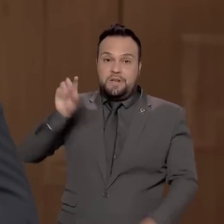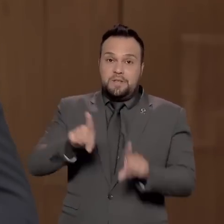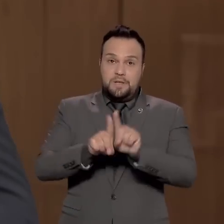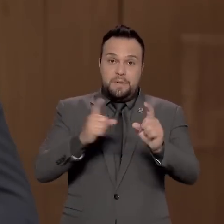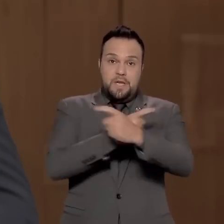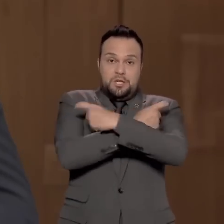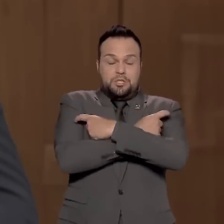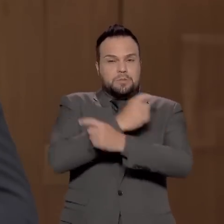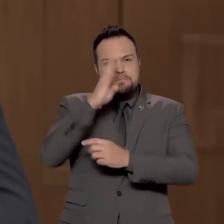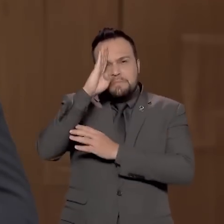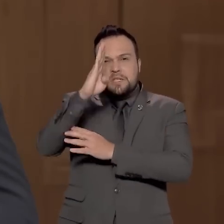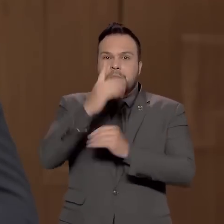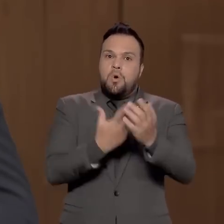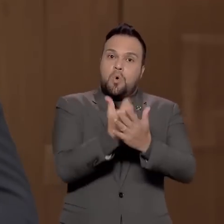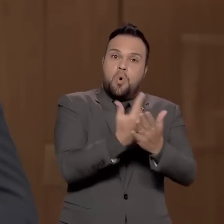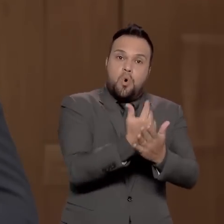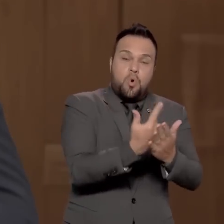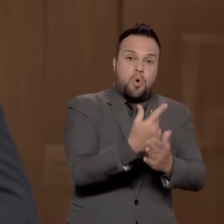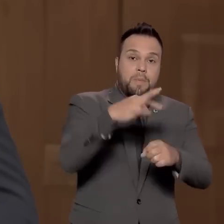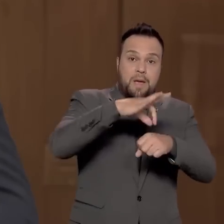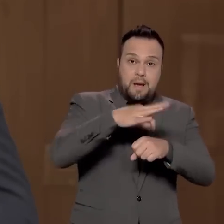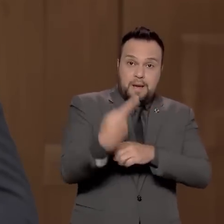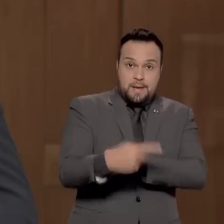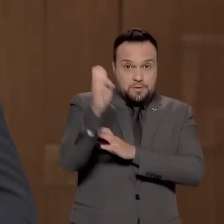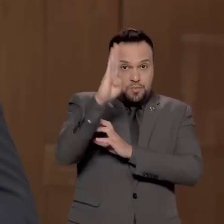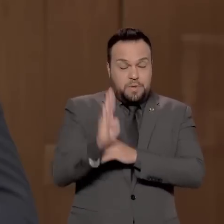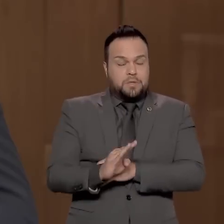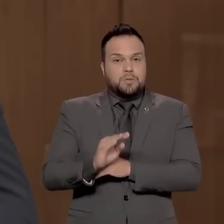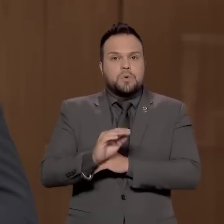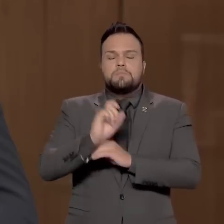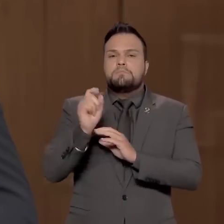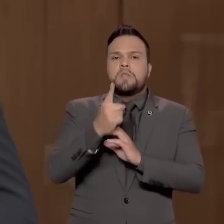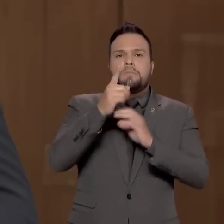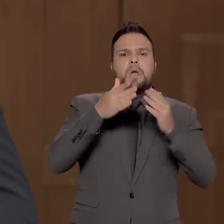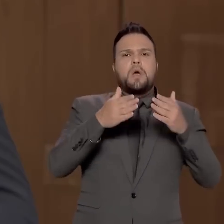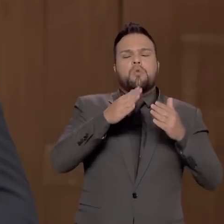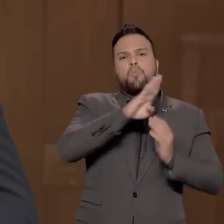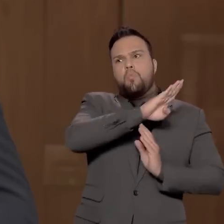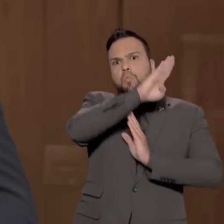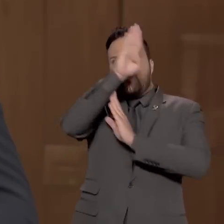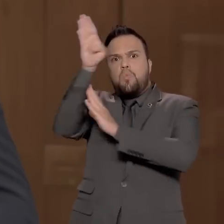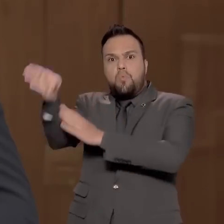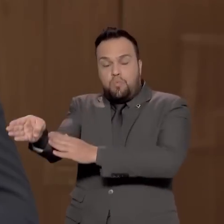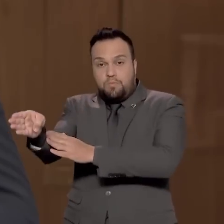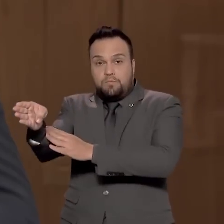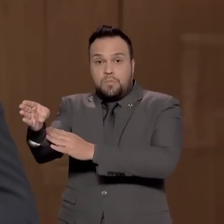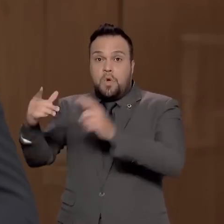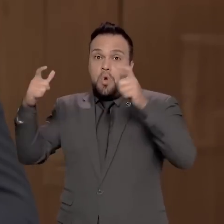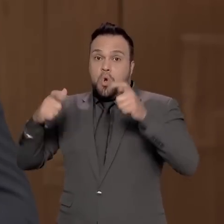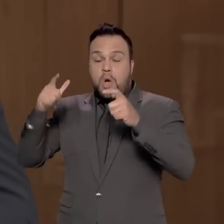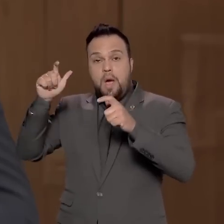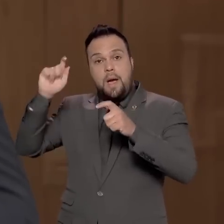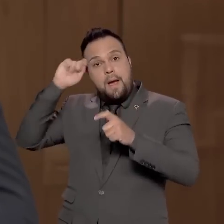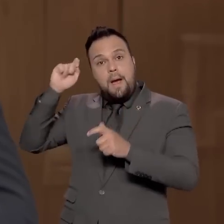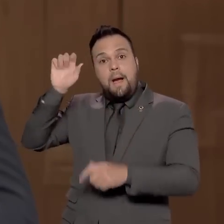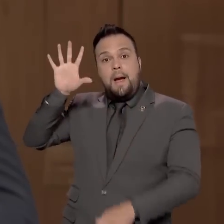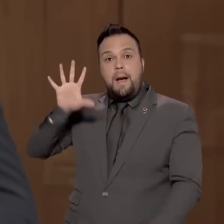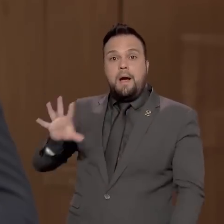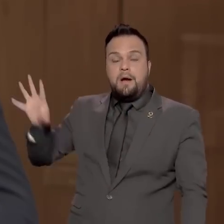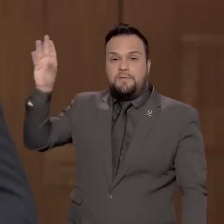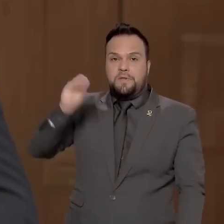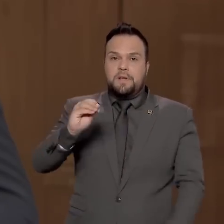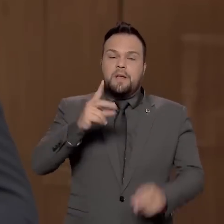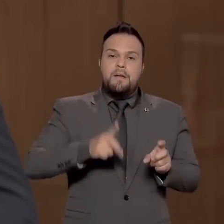um dos maiores mercados para a carne bovina brasileira do mundo, é o primeiro destino das exportações brasileiras na África. Em